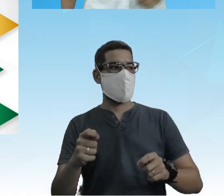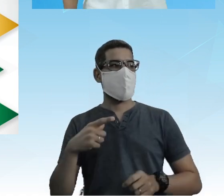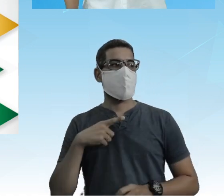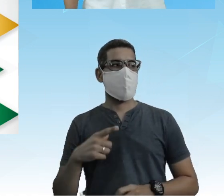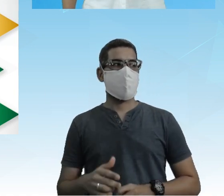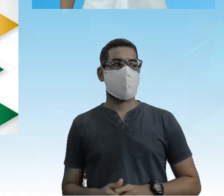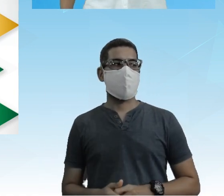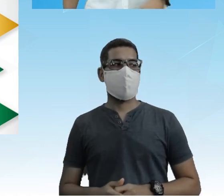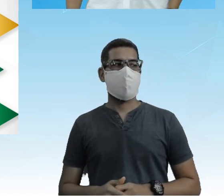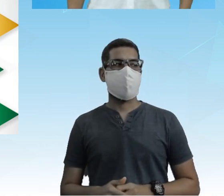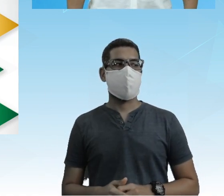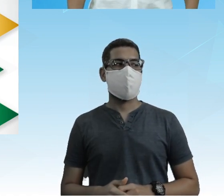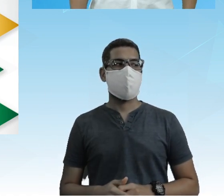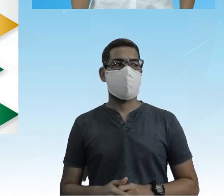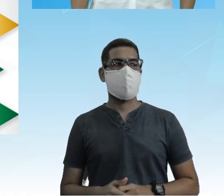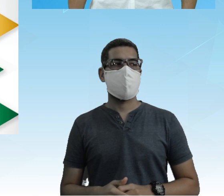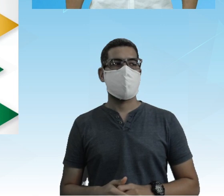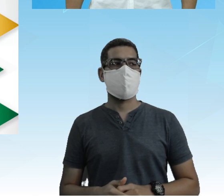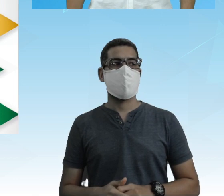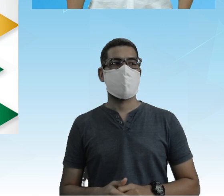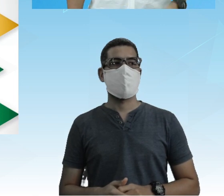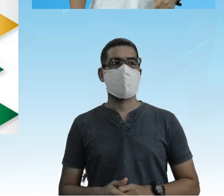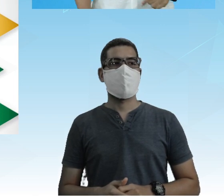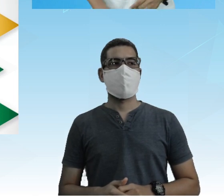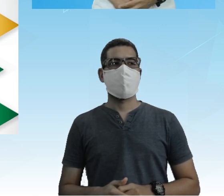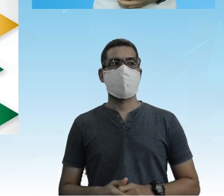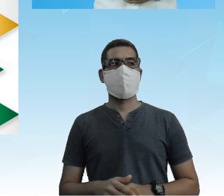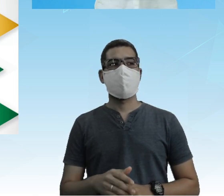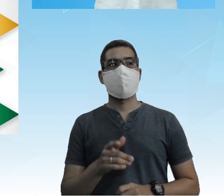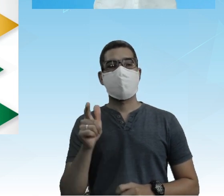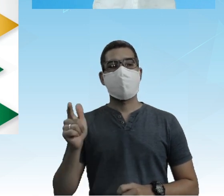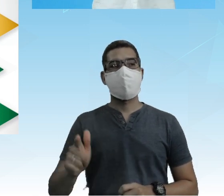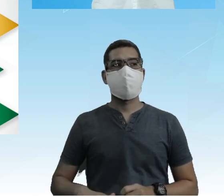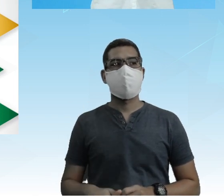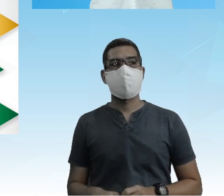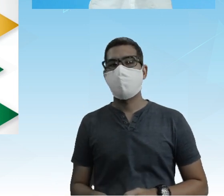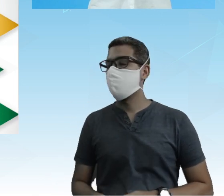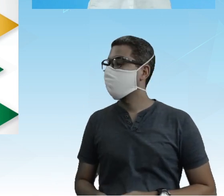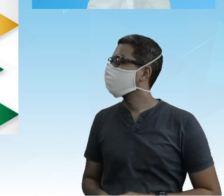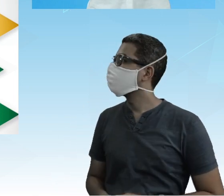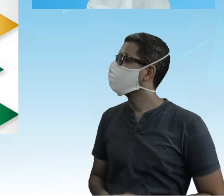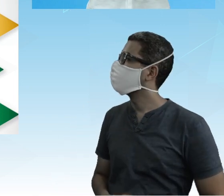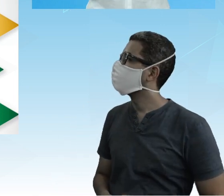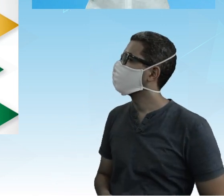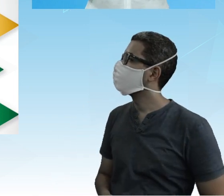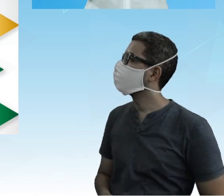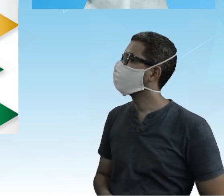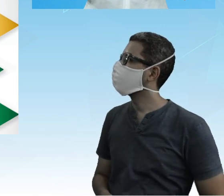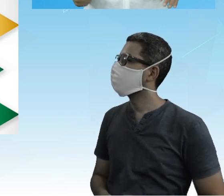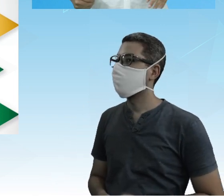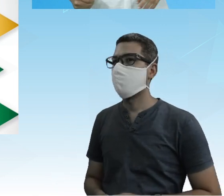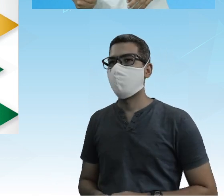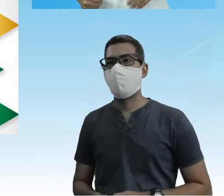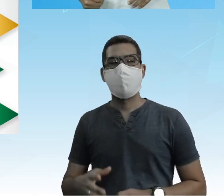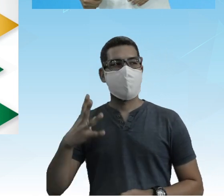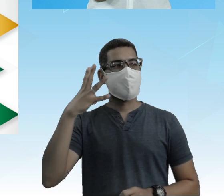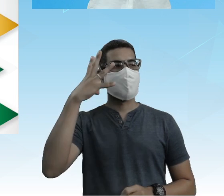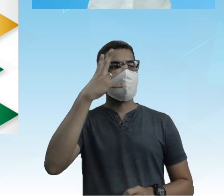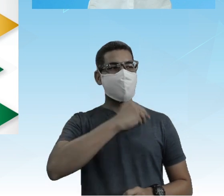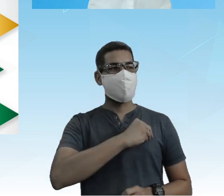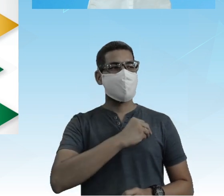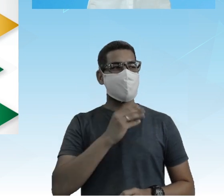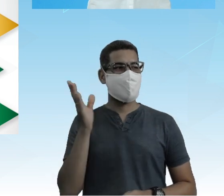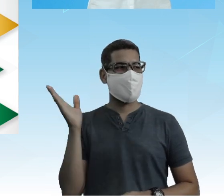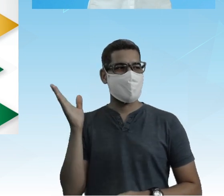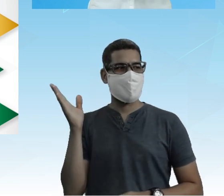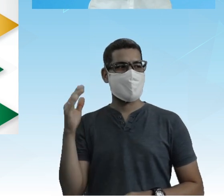utilizar Se não viu A gente vai te mostrar Espera aí, tá? Olha um exemplo aí Minha foto Eu aqui bonitão Agora igual O meu amigo